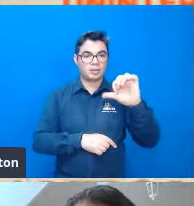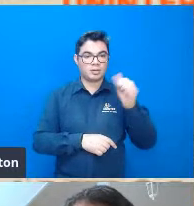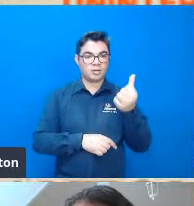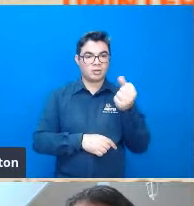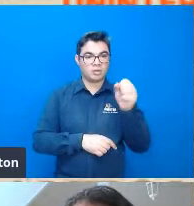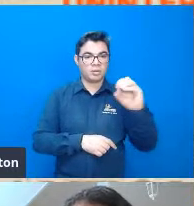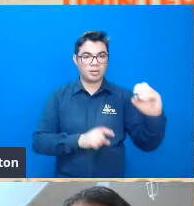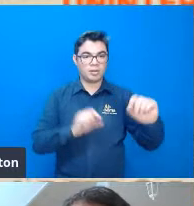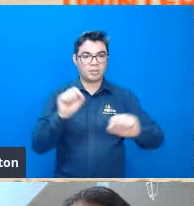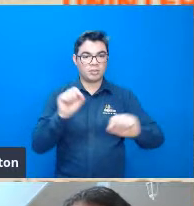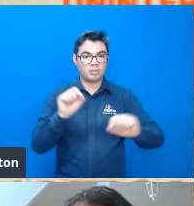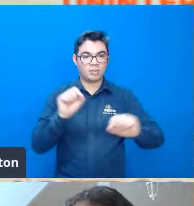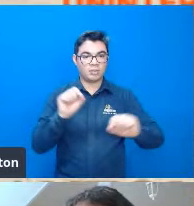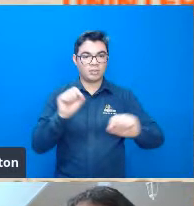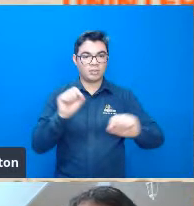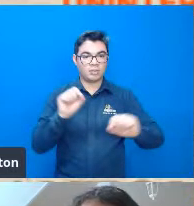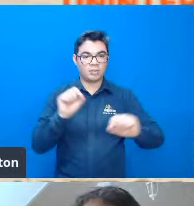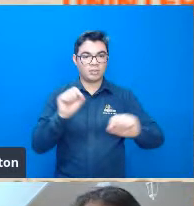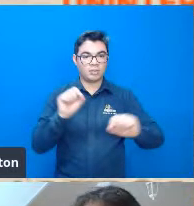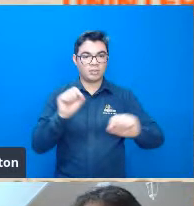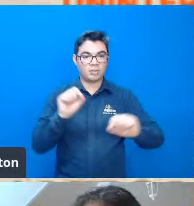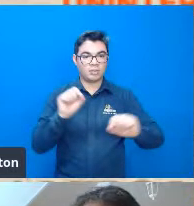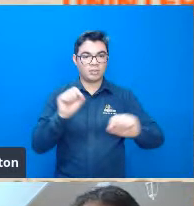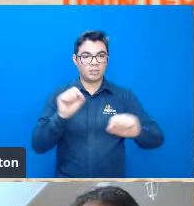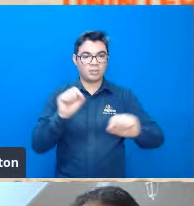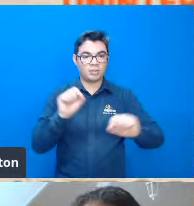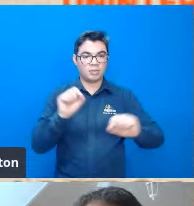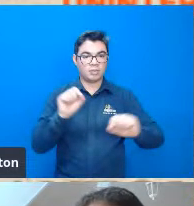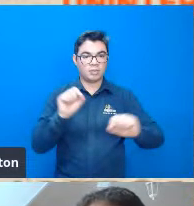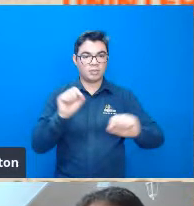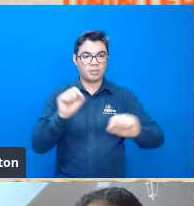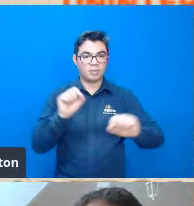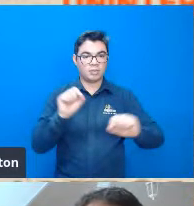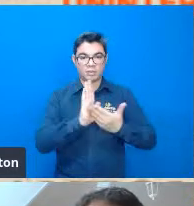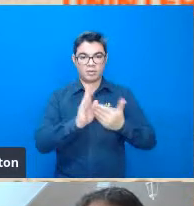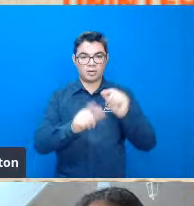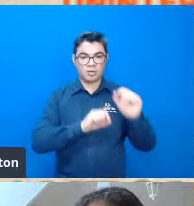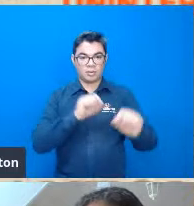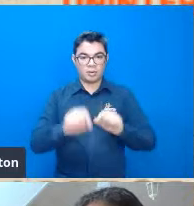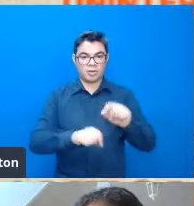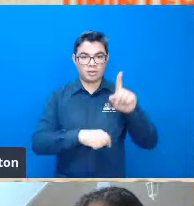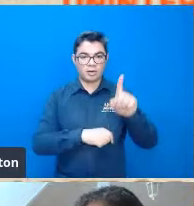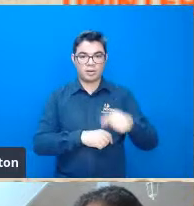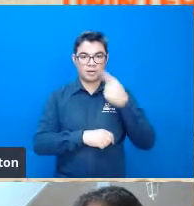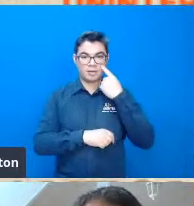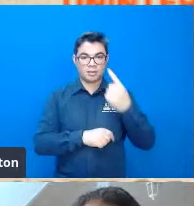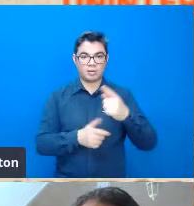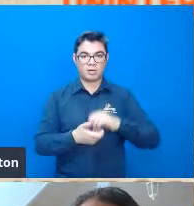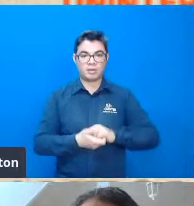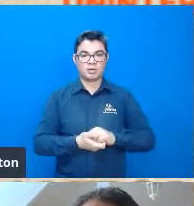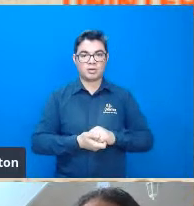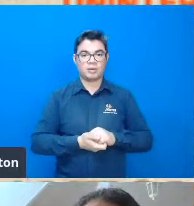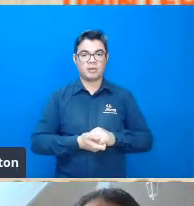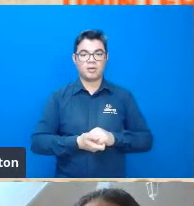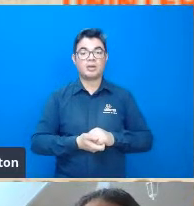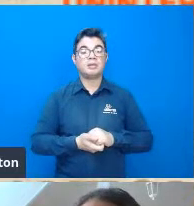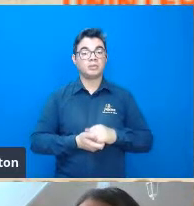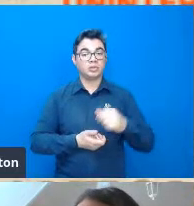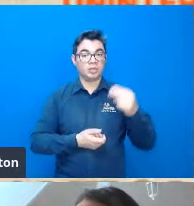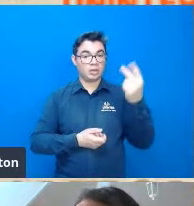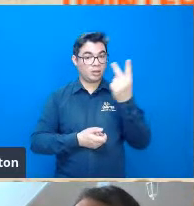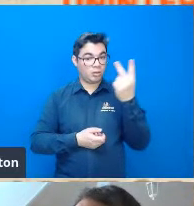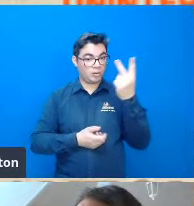publica um segundo livro que é o chamado de geomorfologia fluvial são dois volumes na verdade